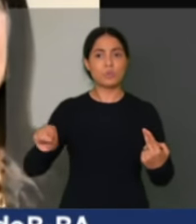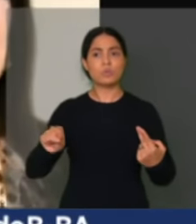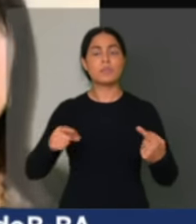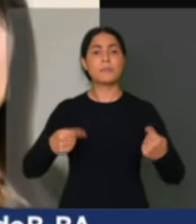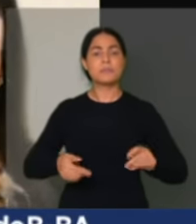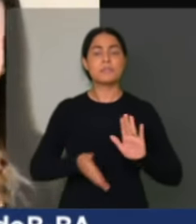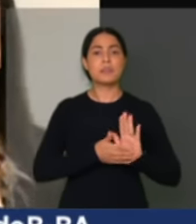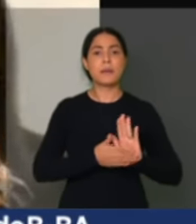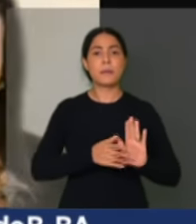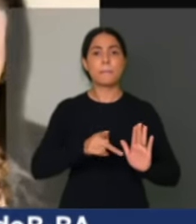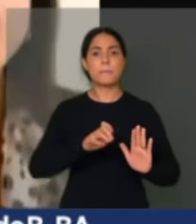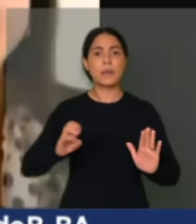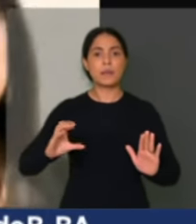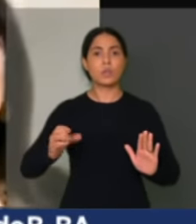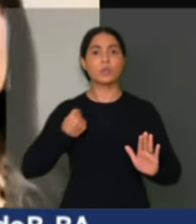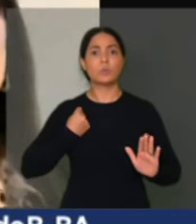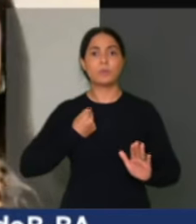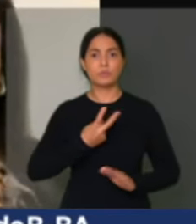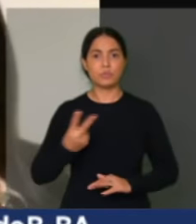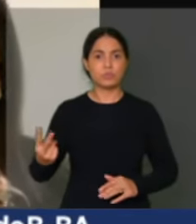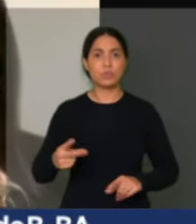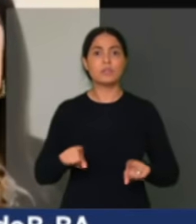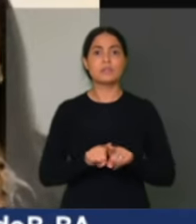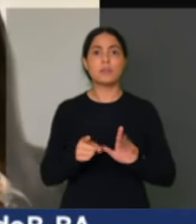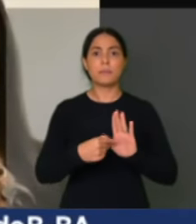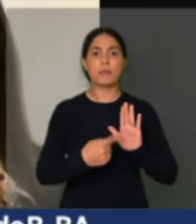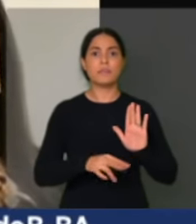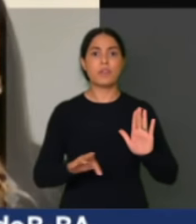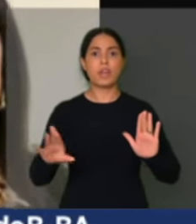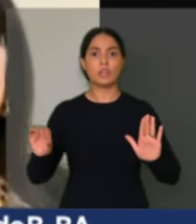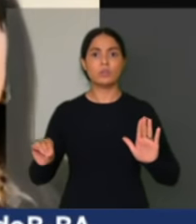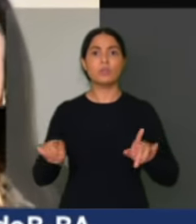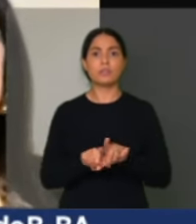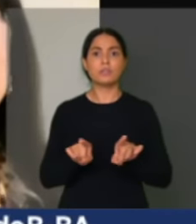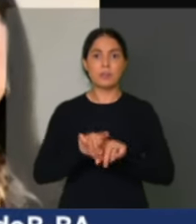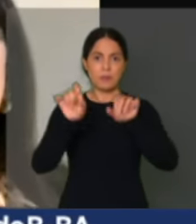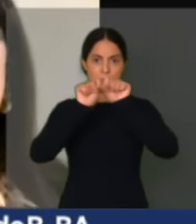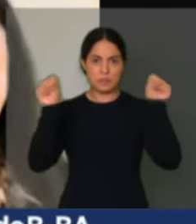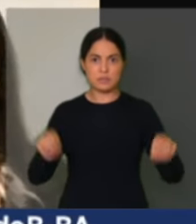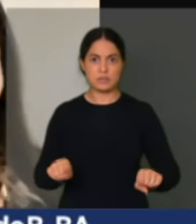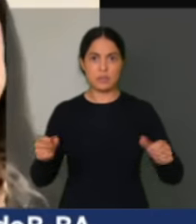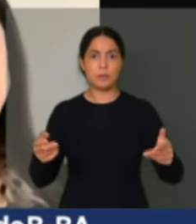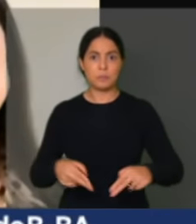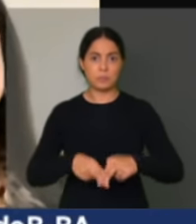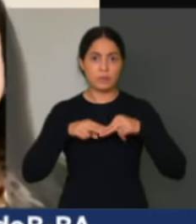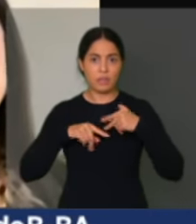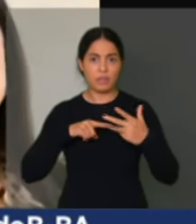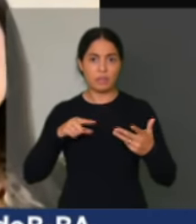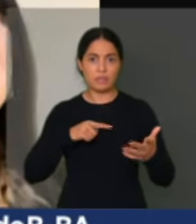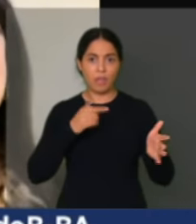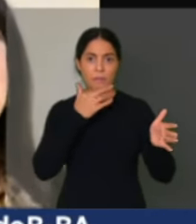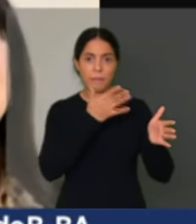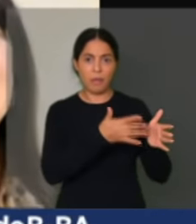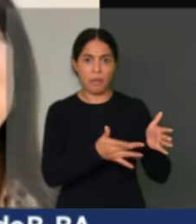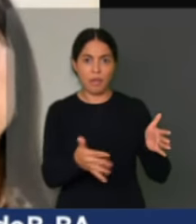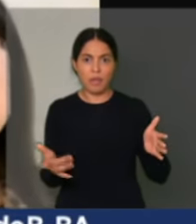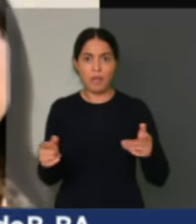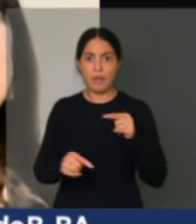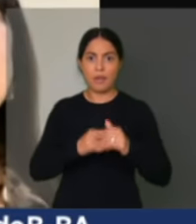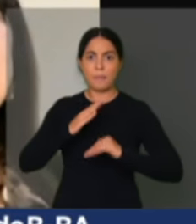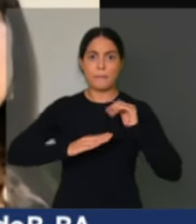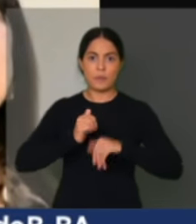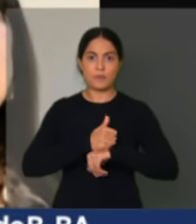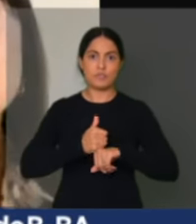a derrubada do veto e querem a sua estruturação ao fim e ao cabo como profissionais do sistema único de saúde.